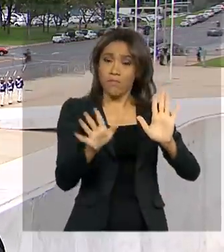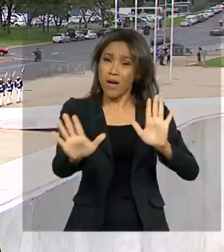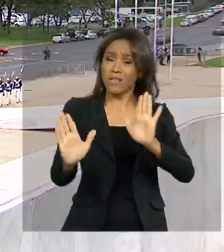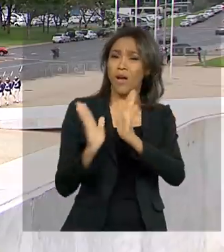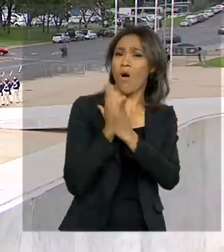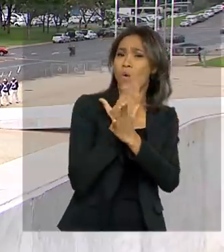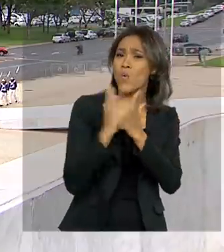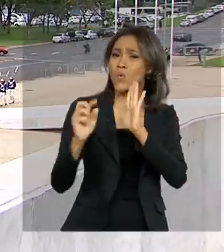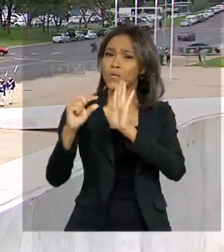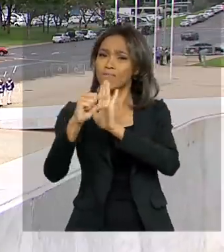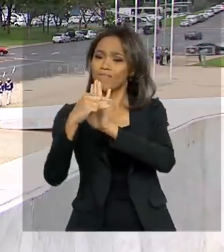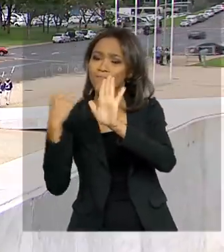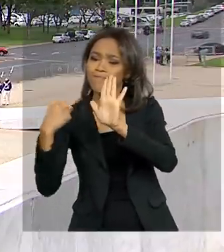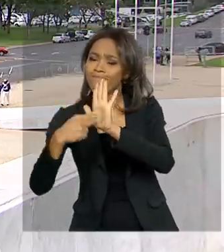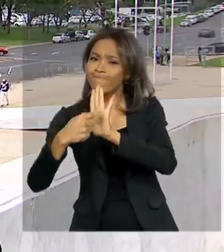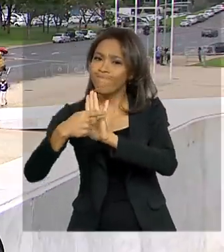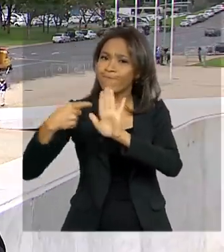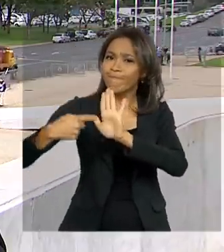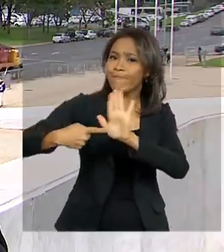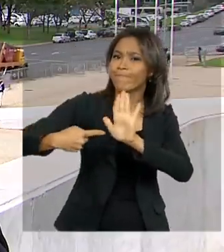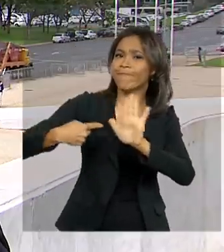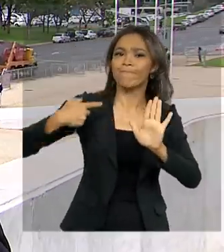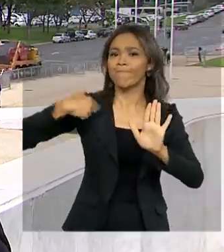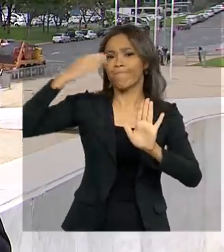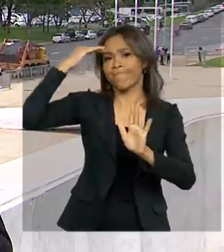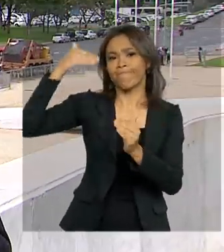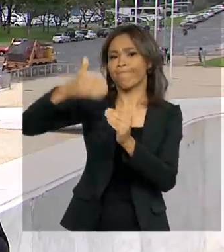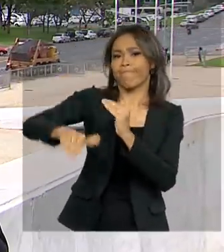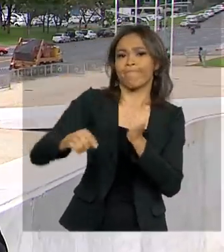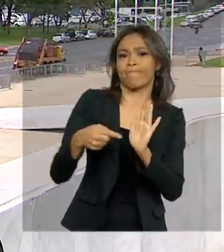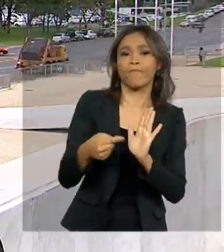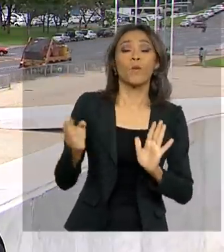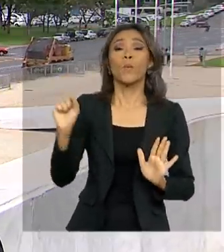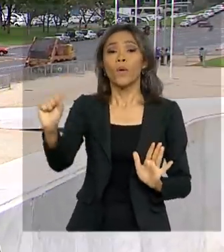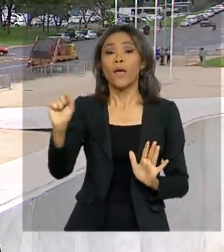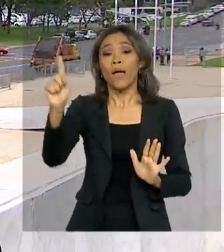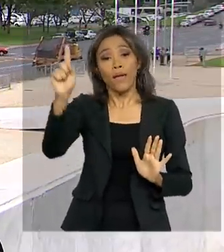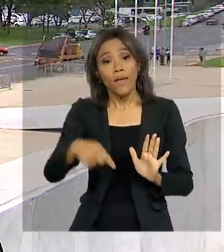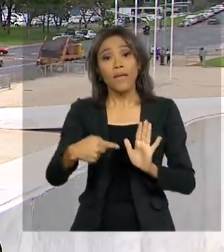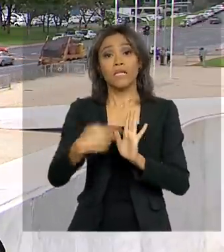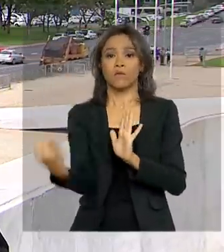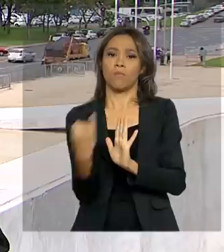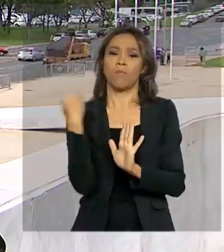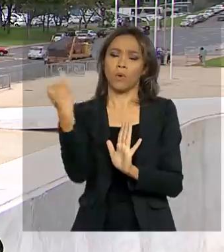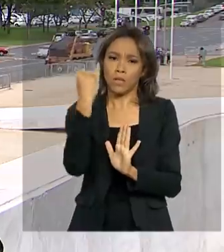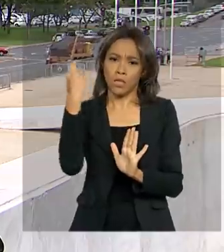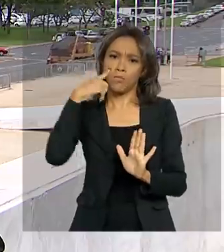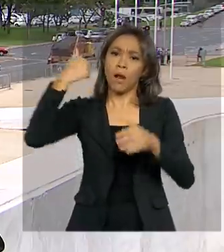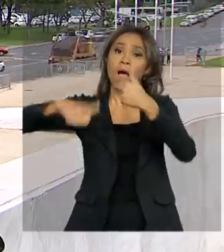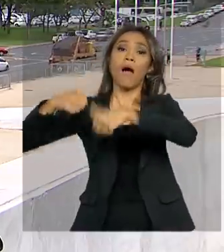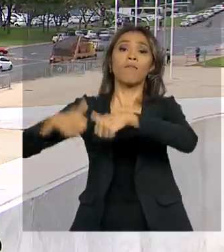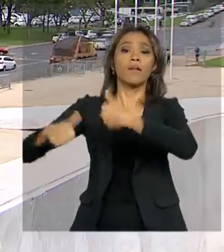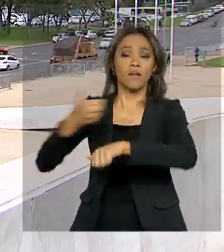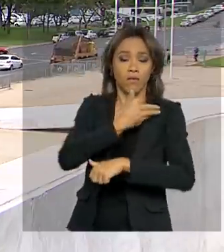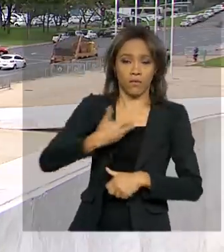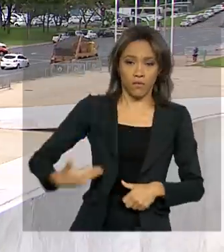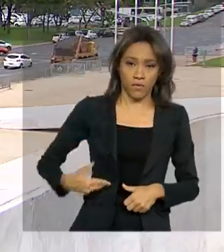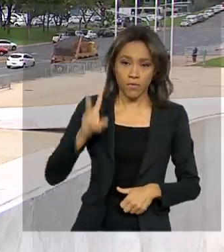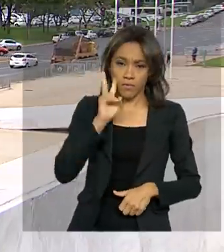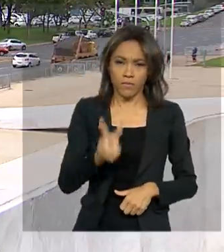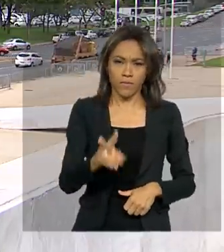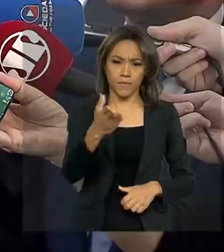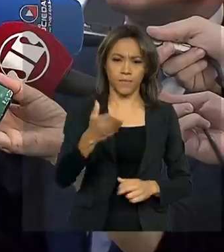descartados pelo grupo de trabalho da Câmara. Ele considera que são pontos relevantes na avaliação do governo. Vamos assistir.